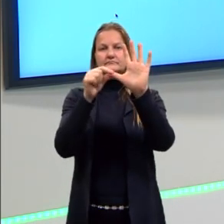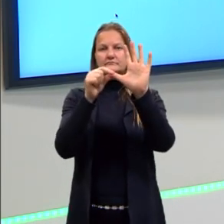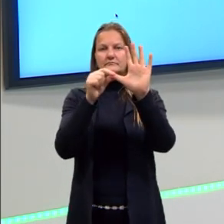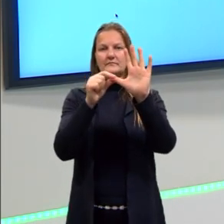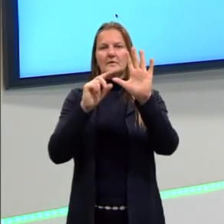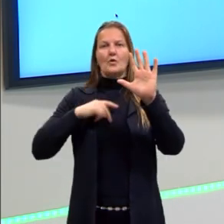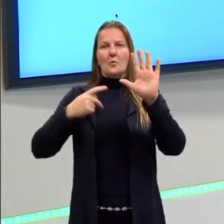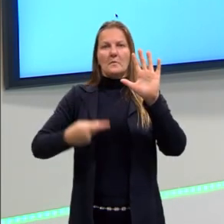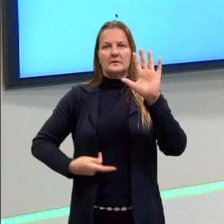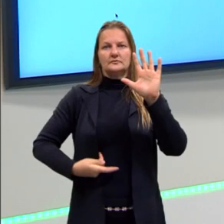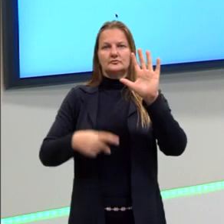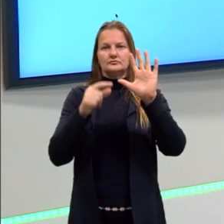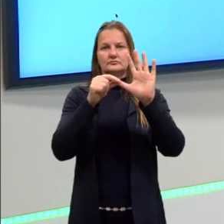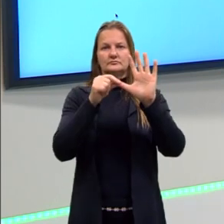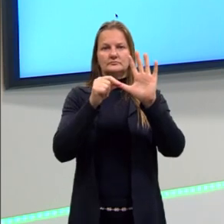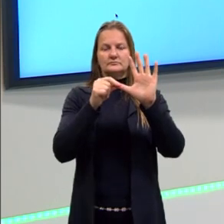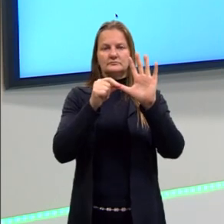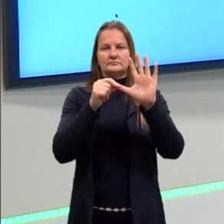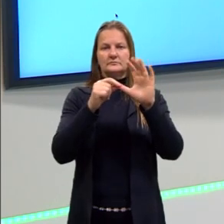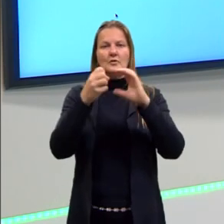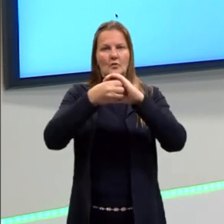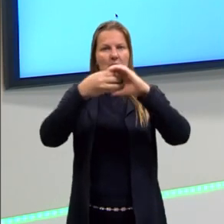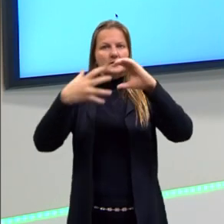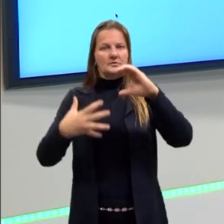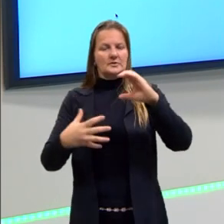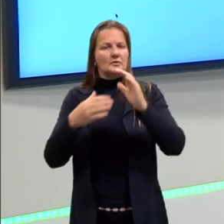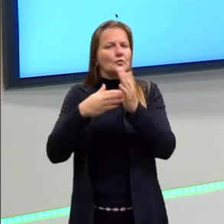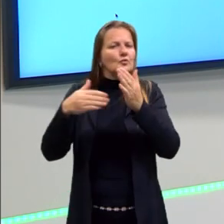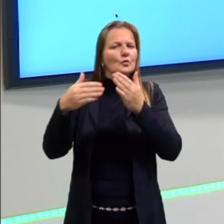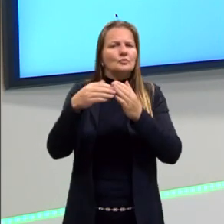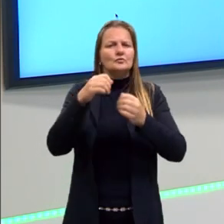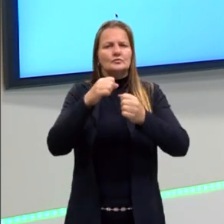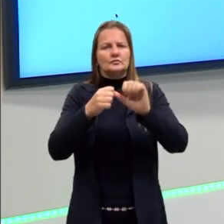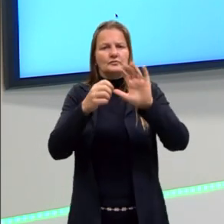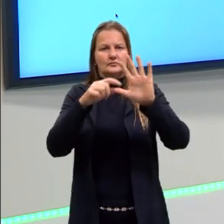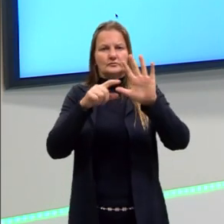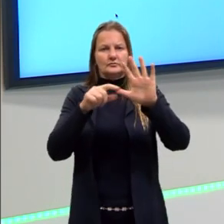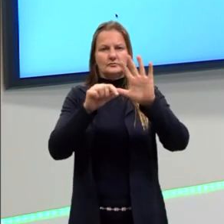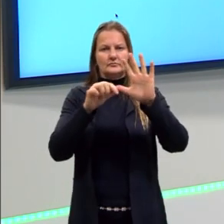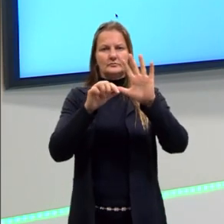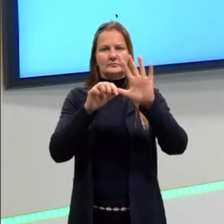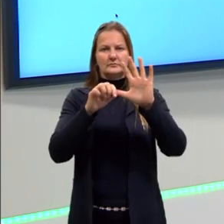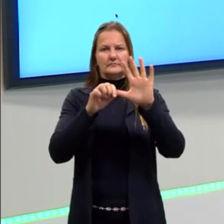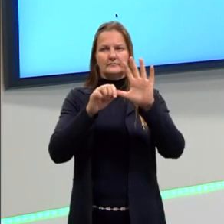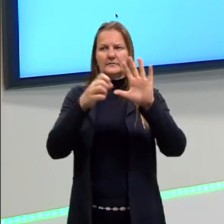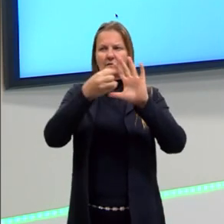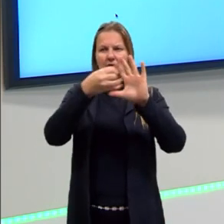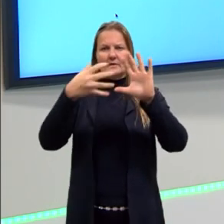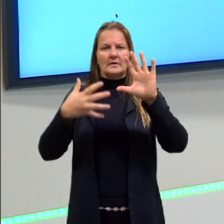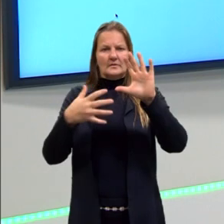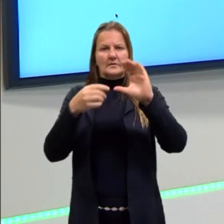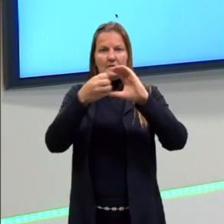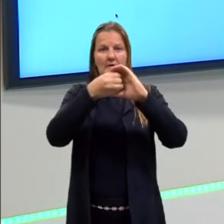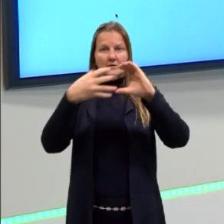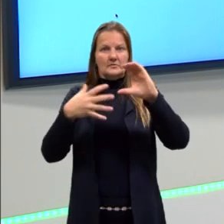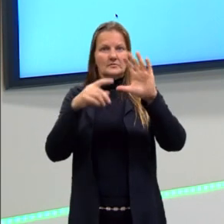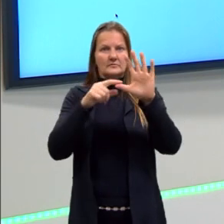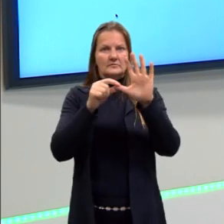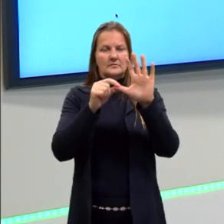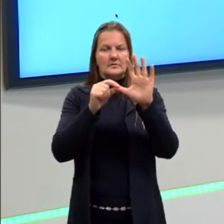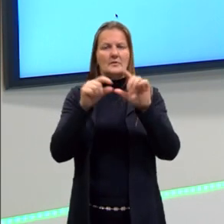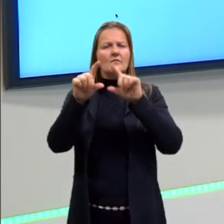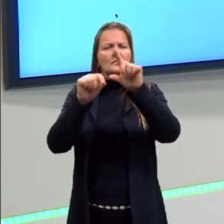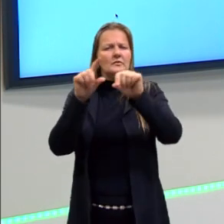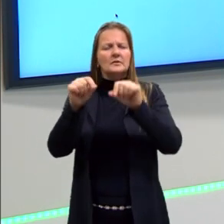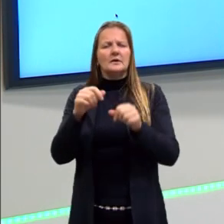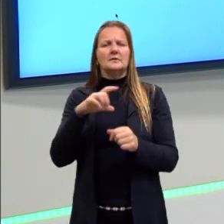humanos, né, a característica dos primatas. Então, por exemplo, essa característica foi selecionada pelo